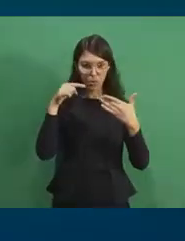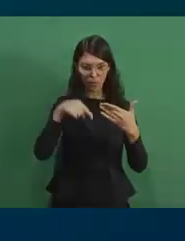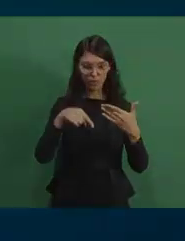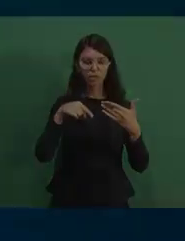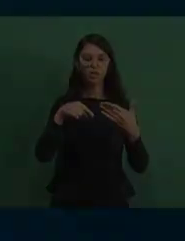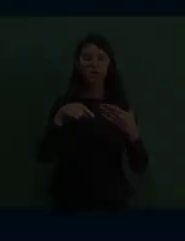pitches. dia. a gente... Tem